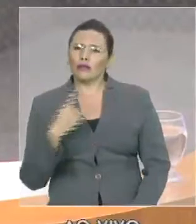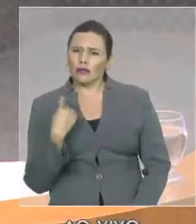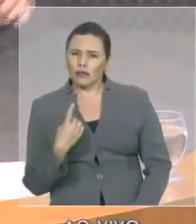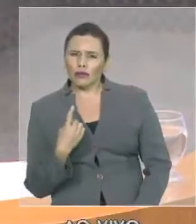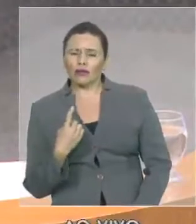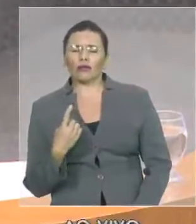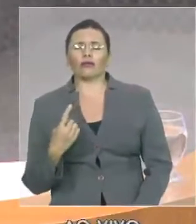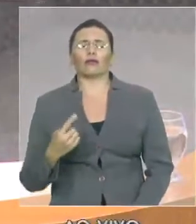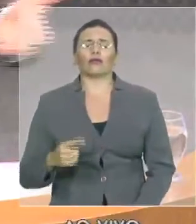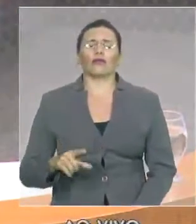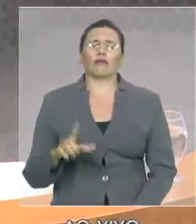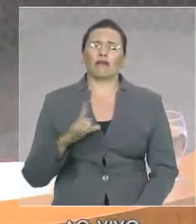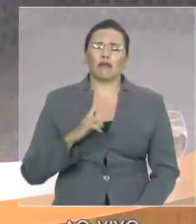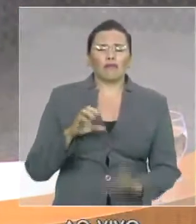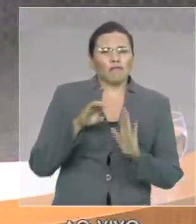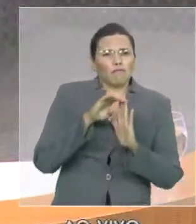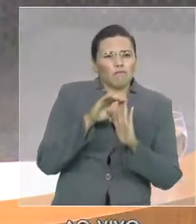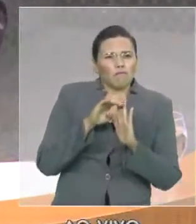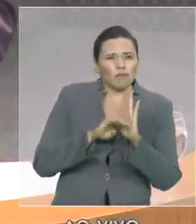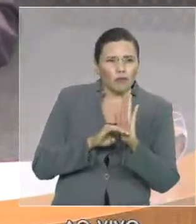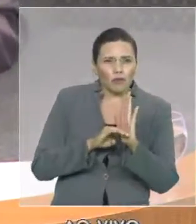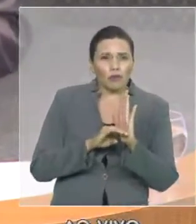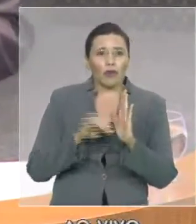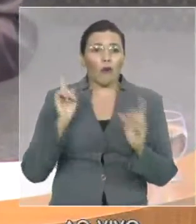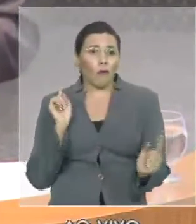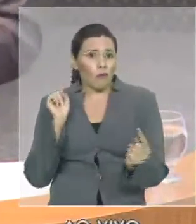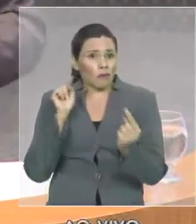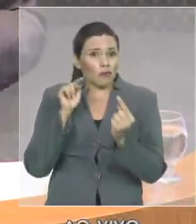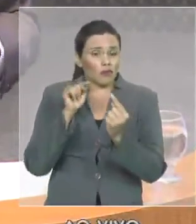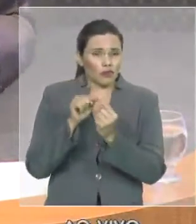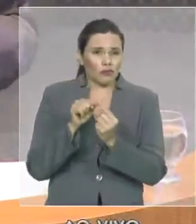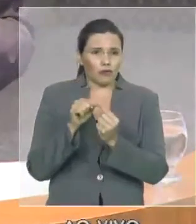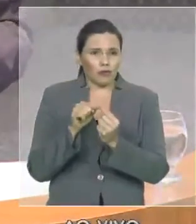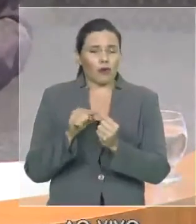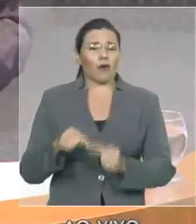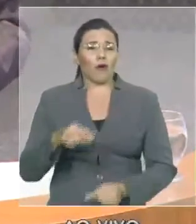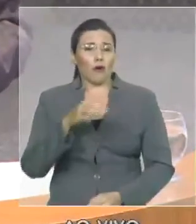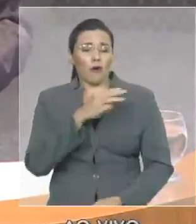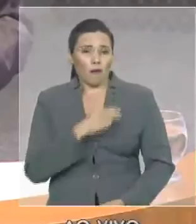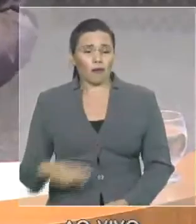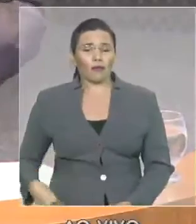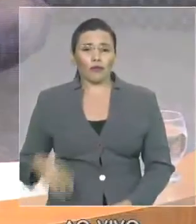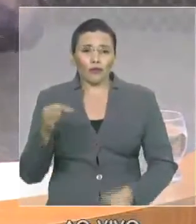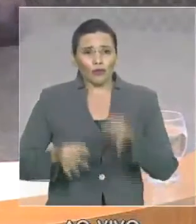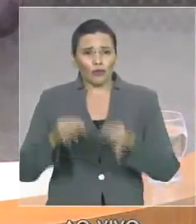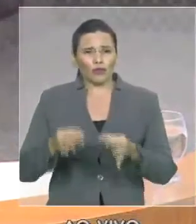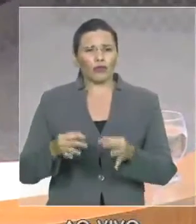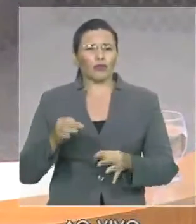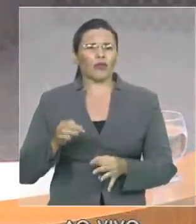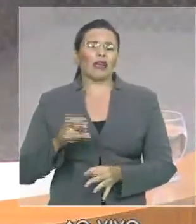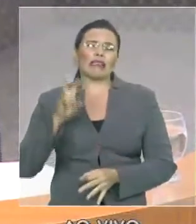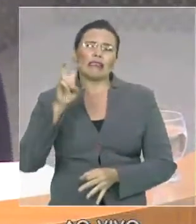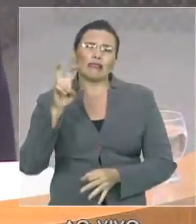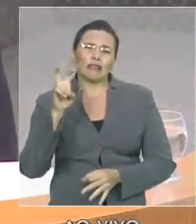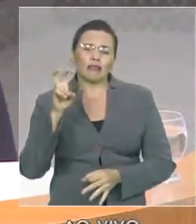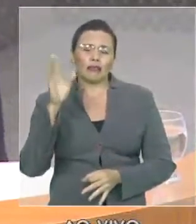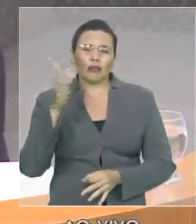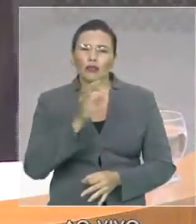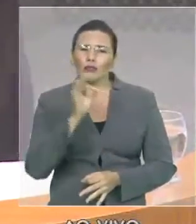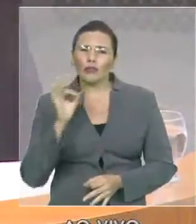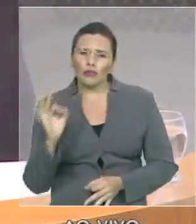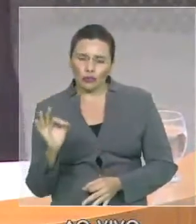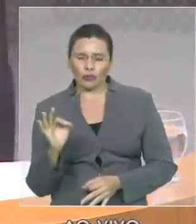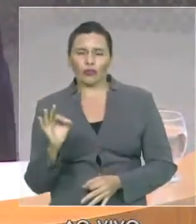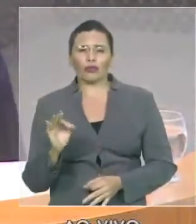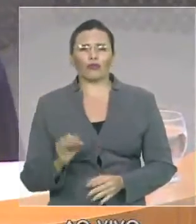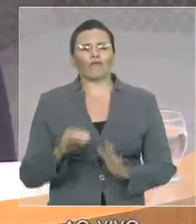lembrando que a meta fixada pelo Ministério da Justiça era uma redução de 5%. Nós ultrapassamos esta meta, chegamos a